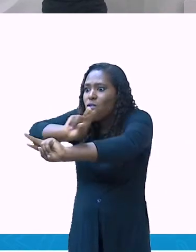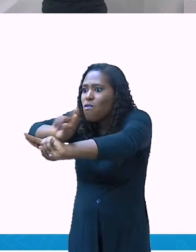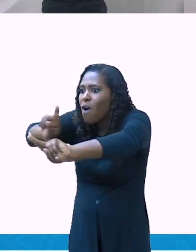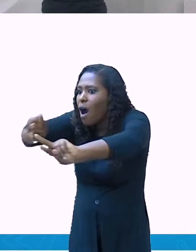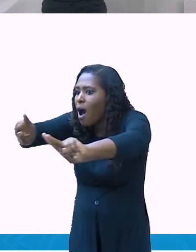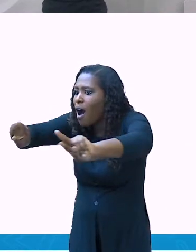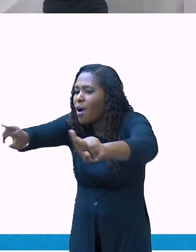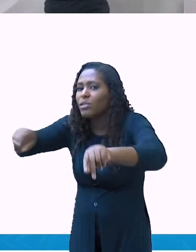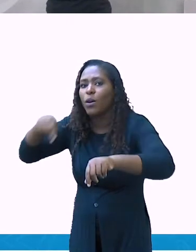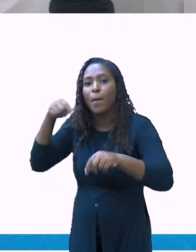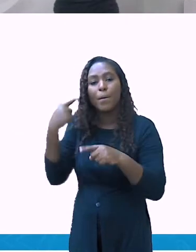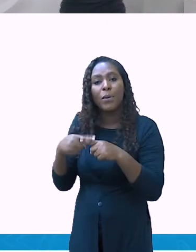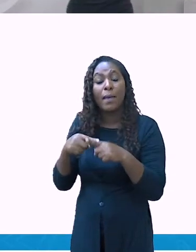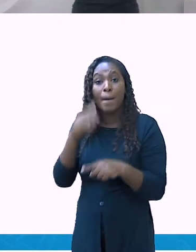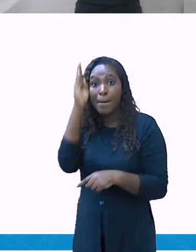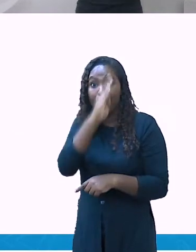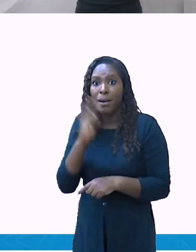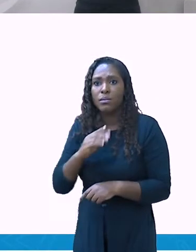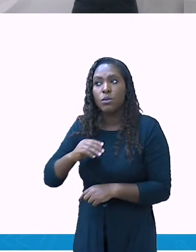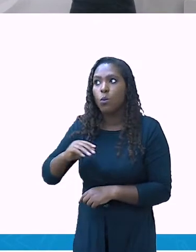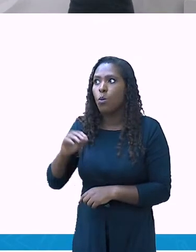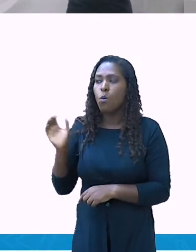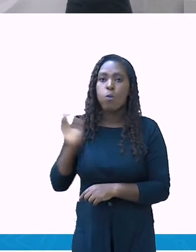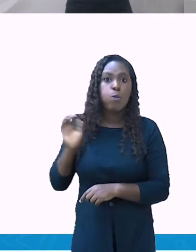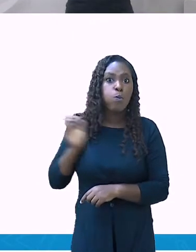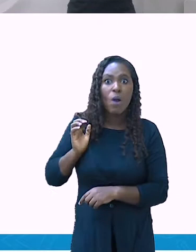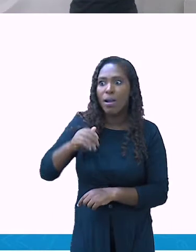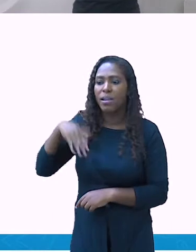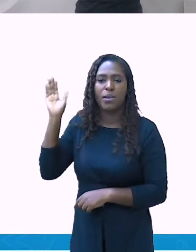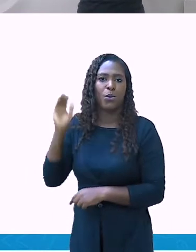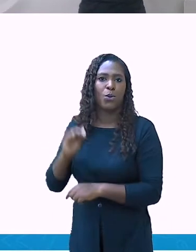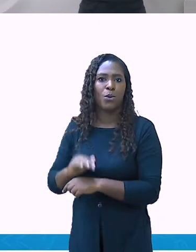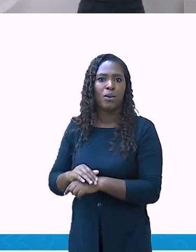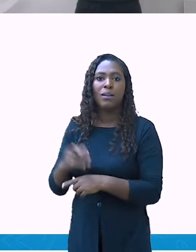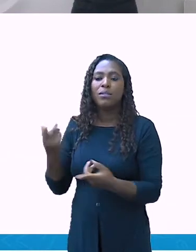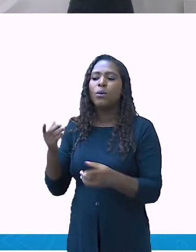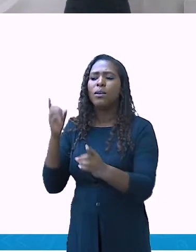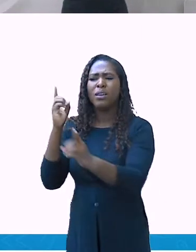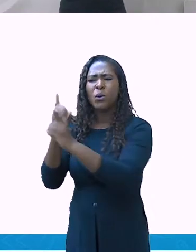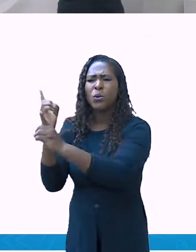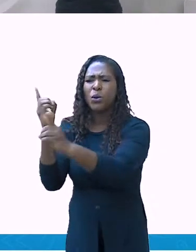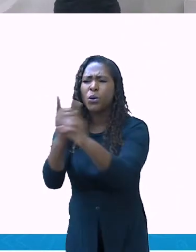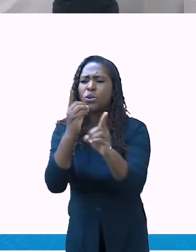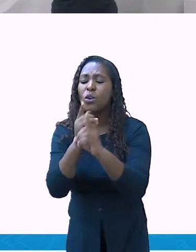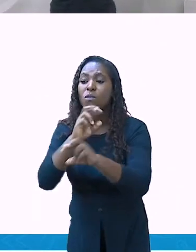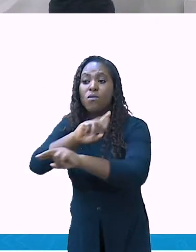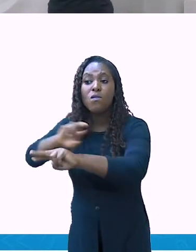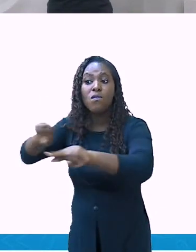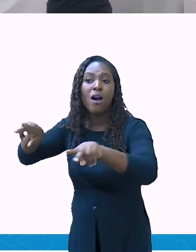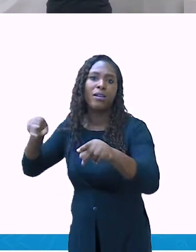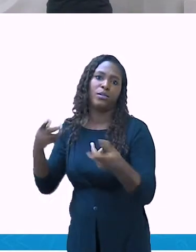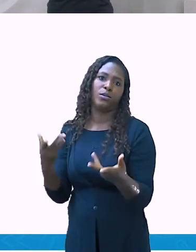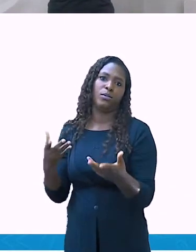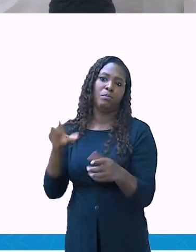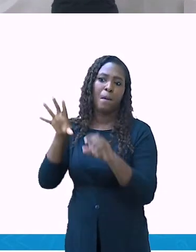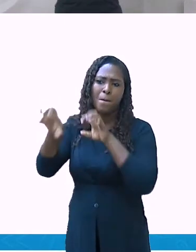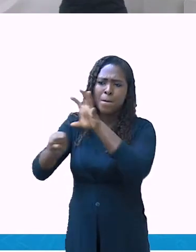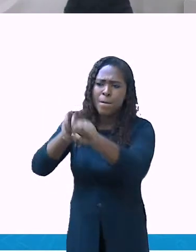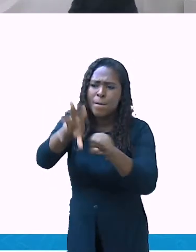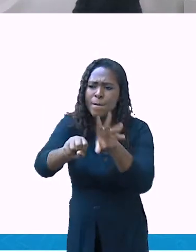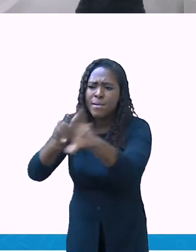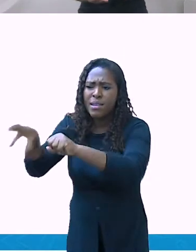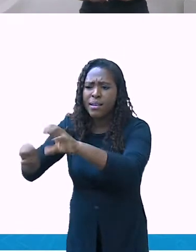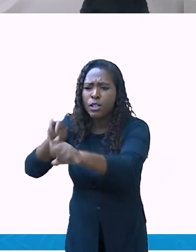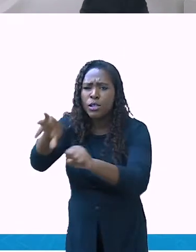várias práticas, ela tinha várias identidades e